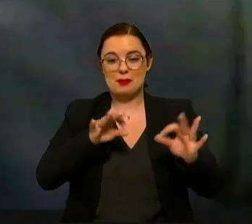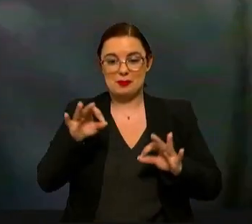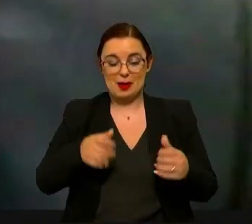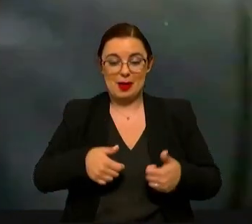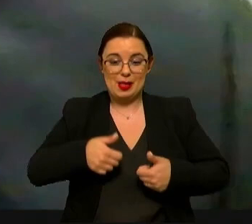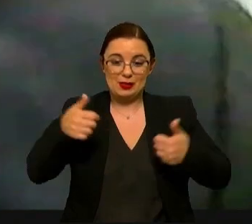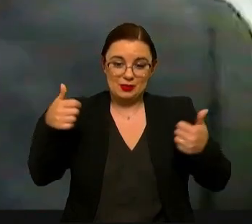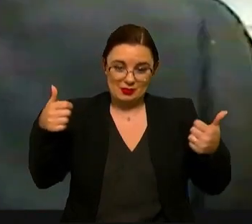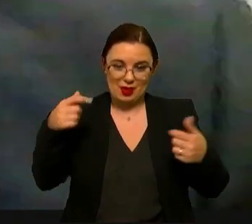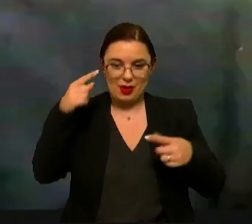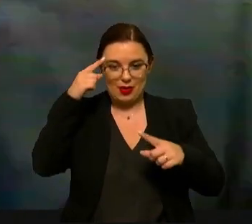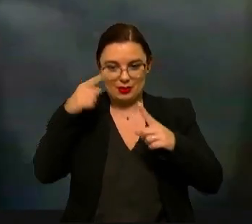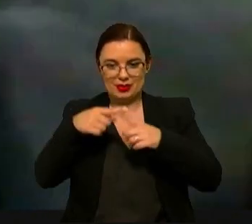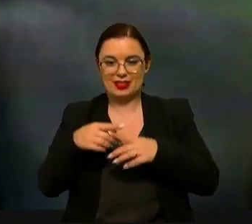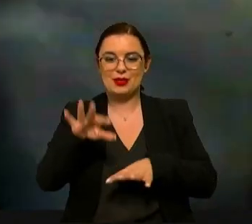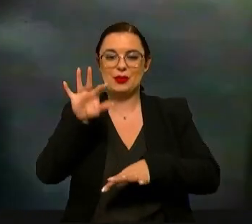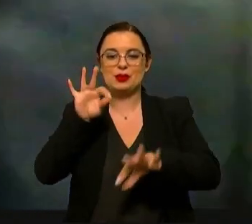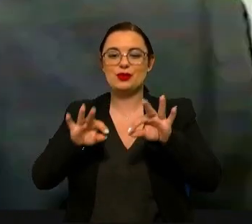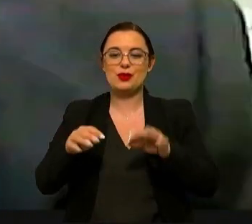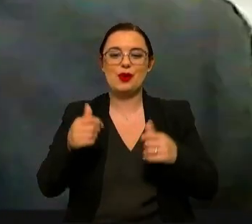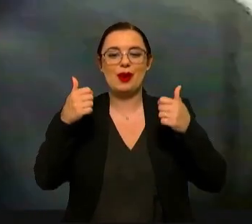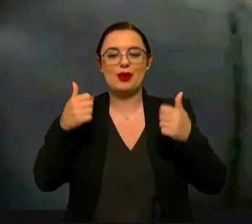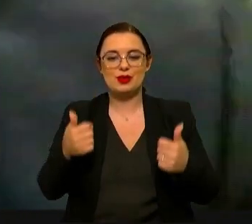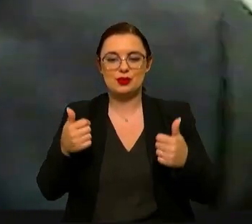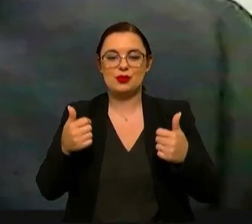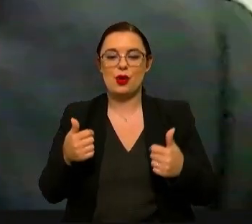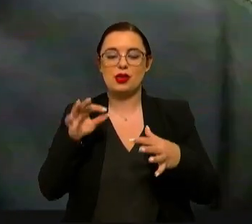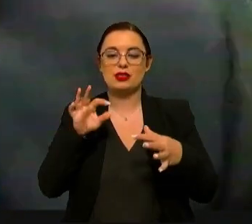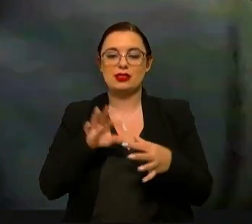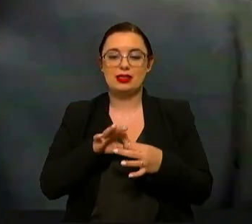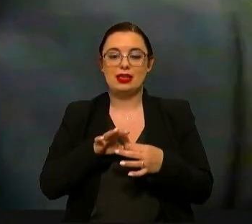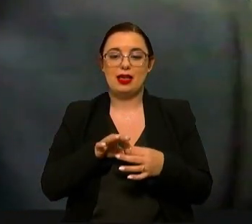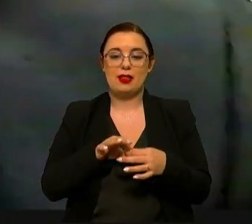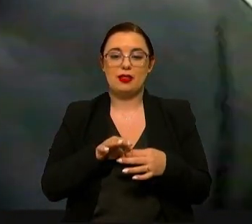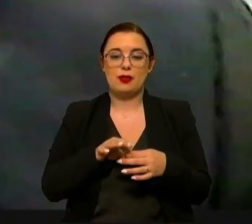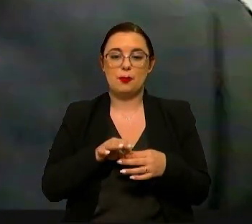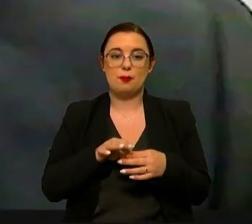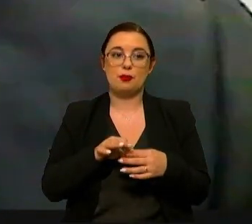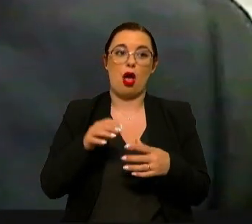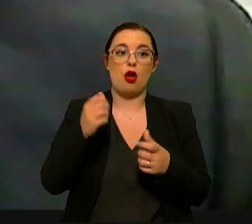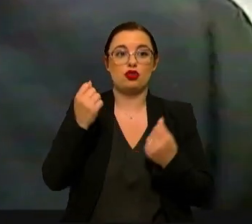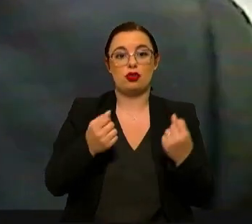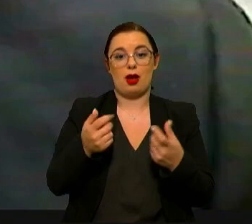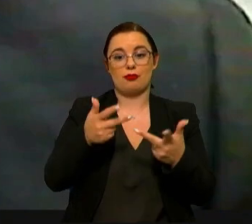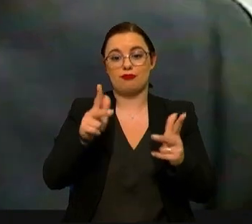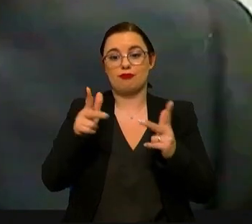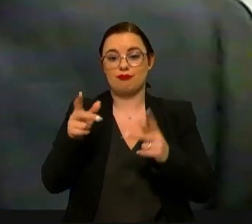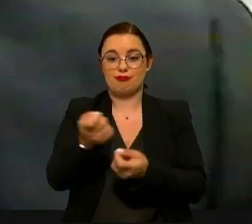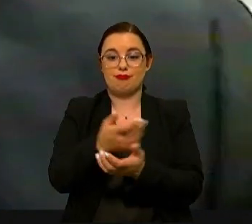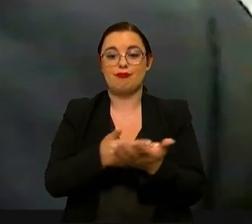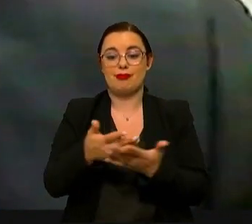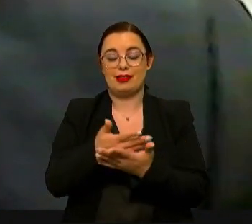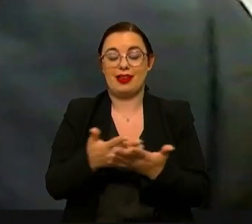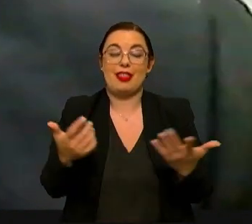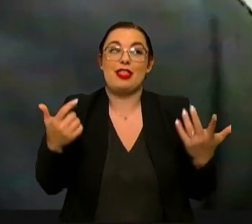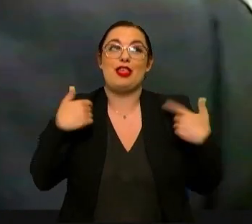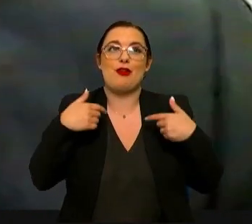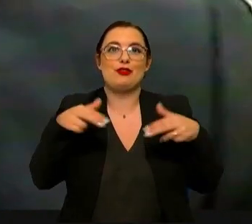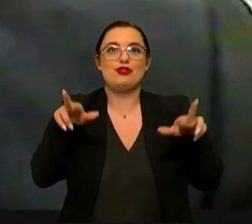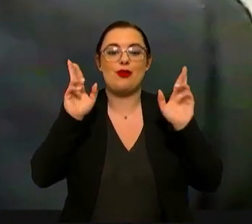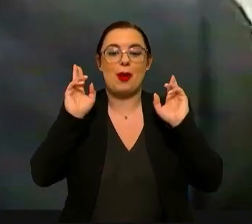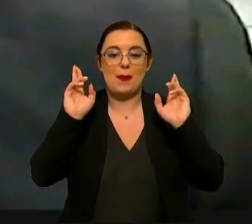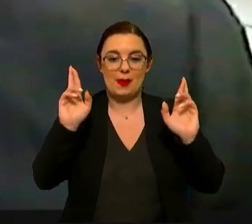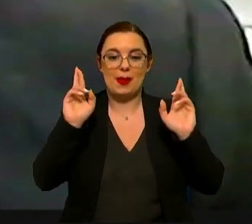para fazer boas escolhas relativamente aos veículos que possam estar disponíveis no mercado o que eu também espero